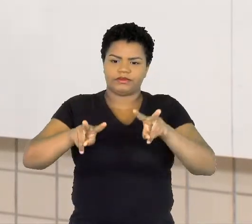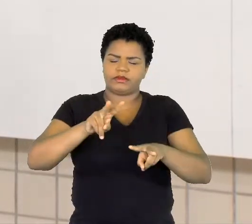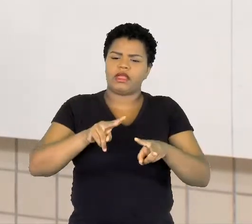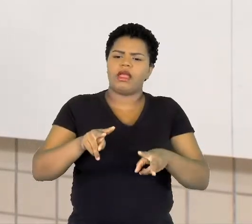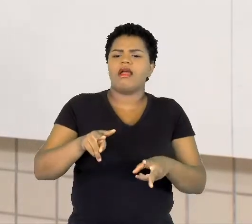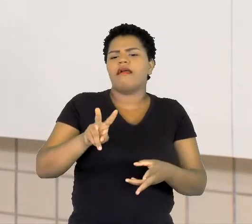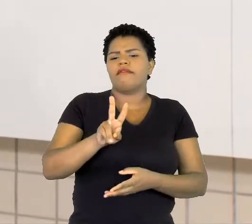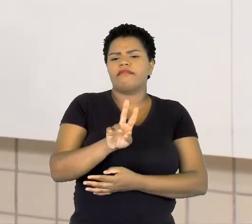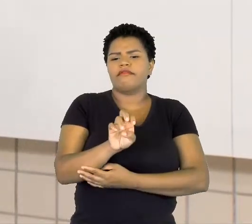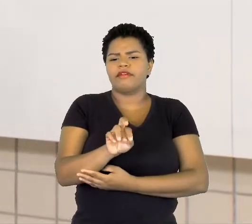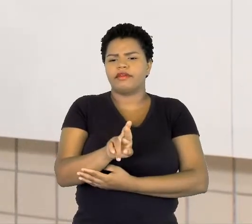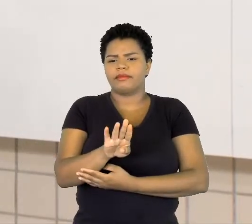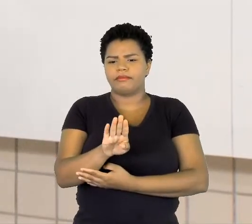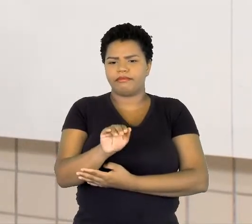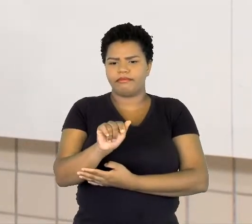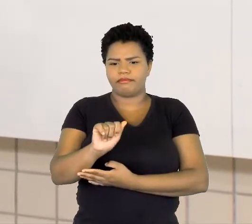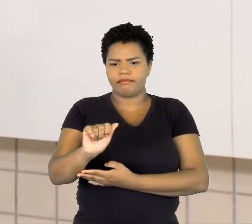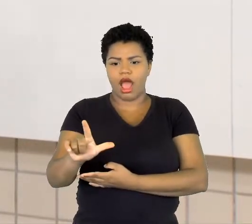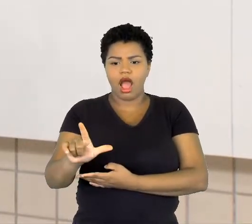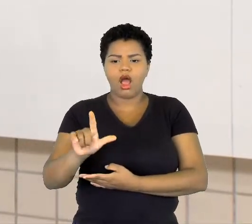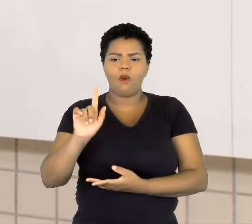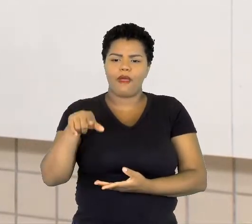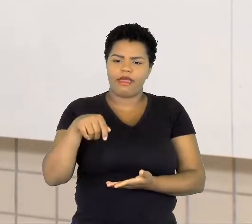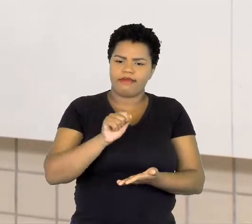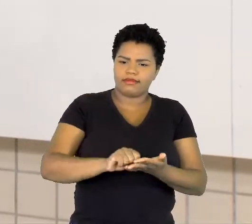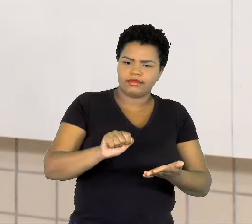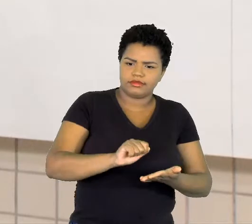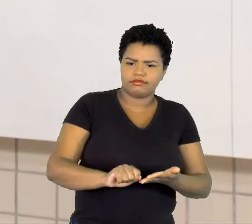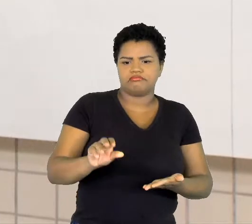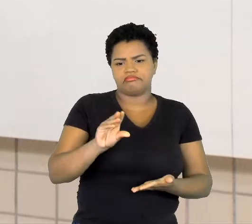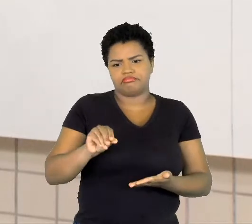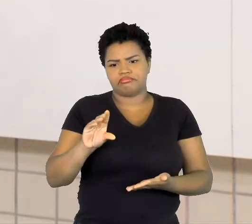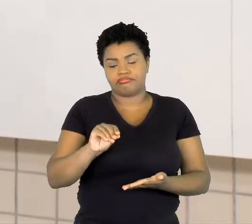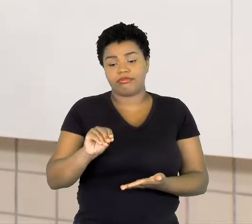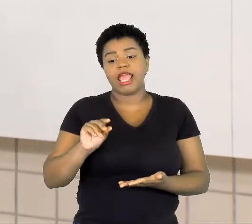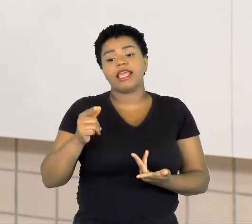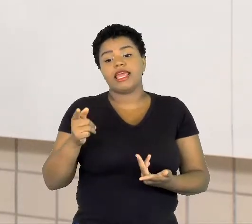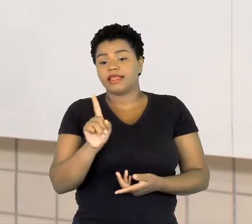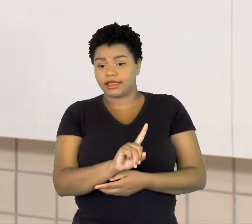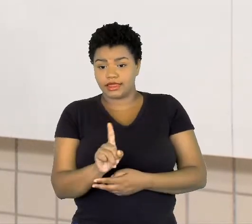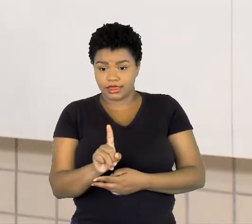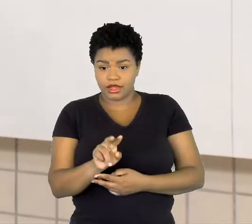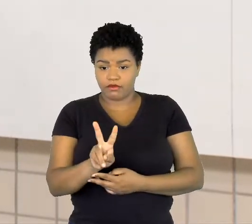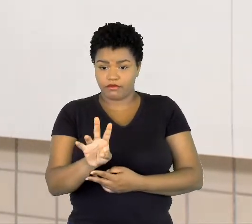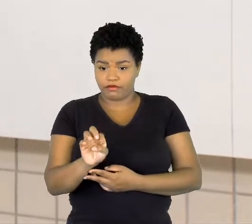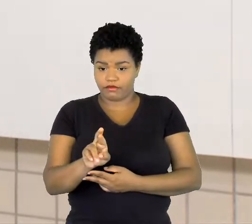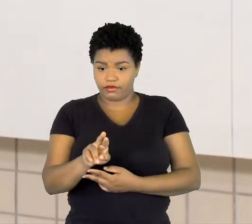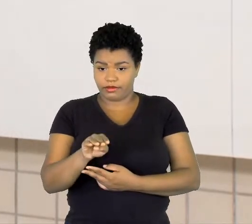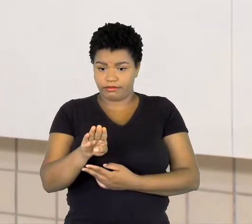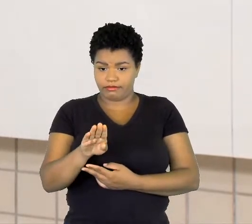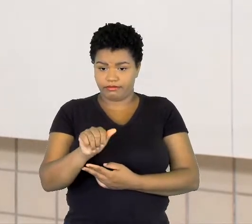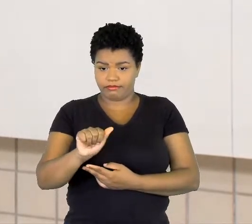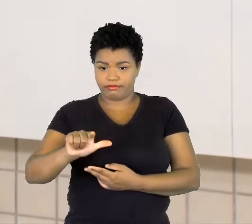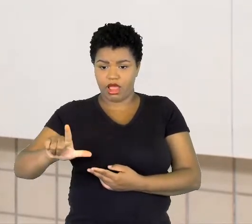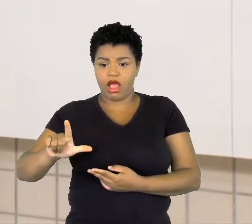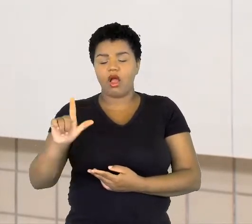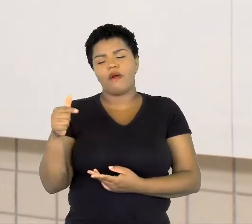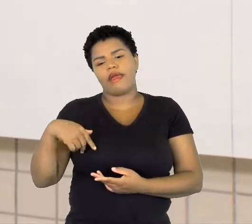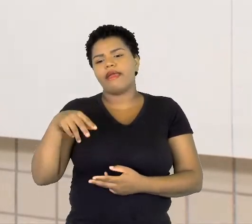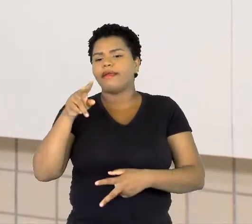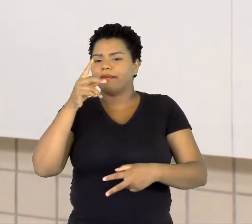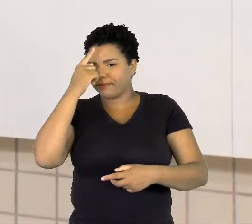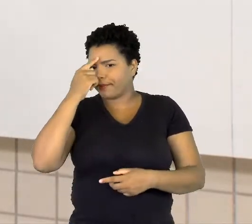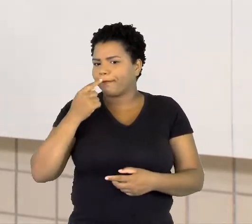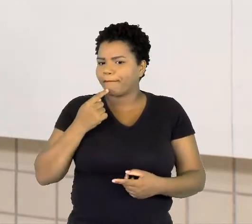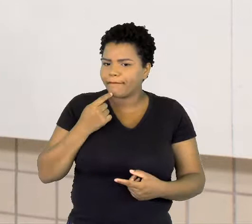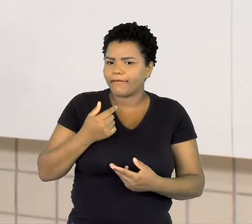números. A não verbal é mais a imagens ou fala, certo? Ela tem que ter textos curtos